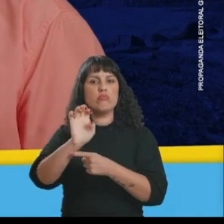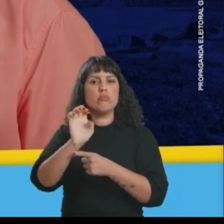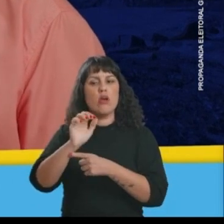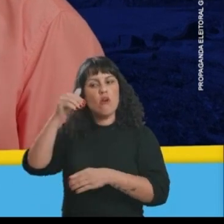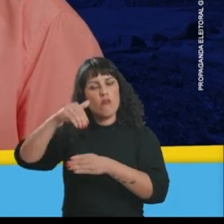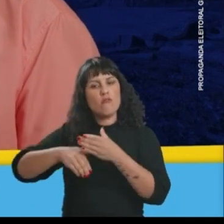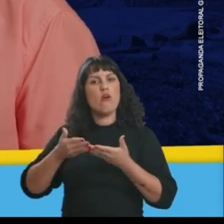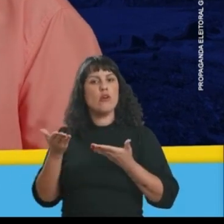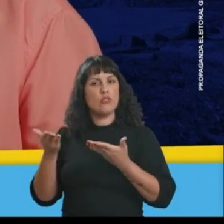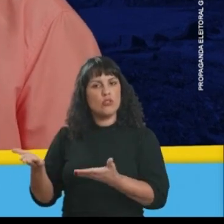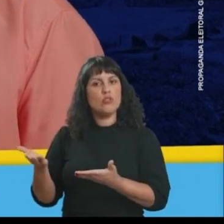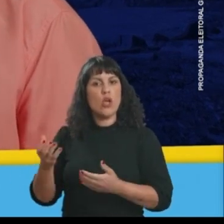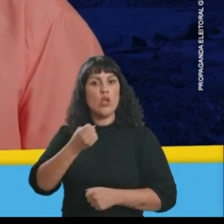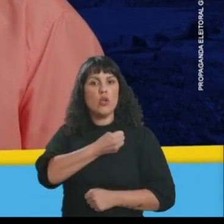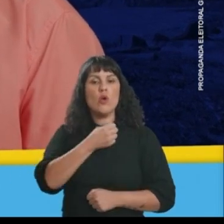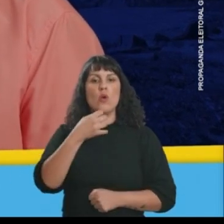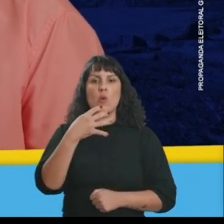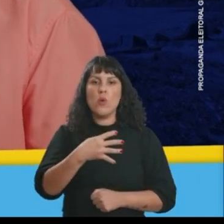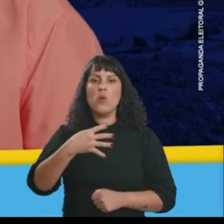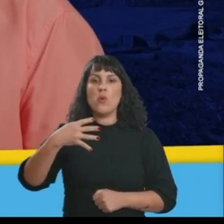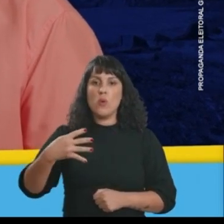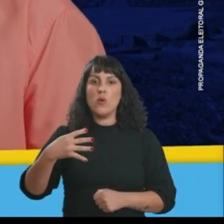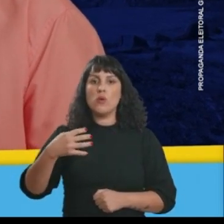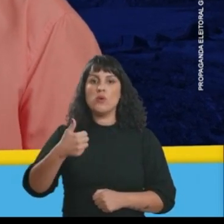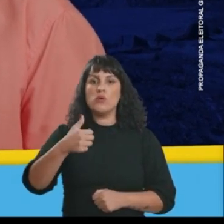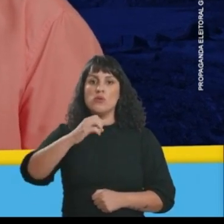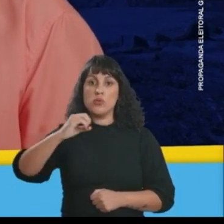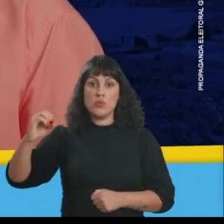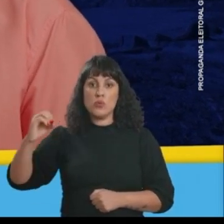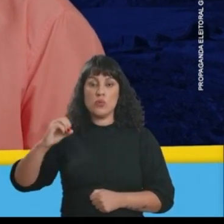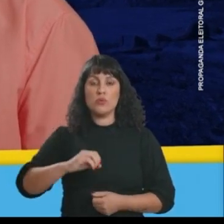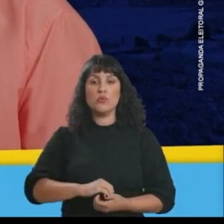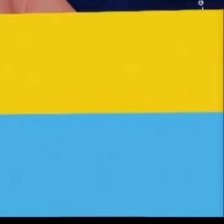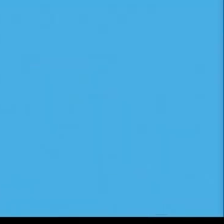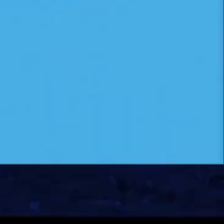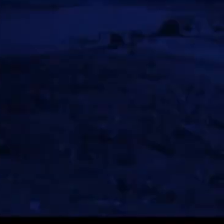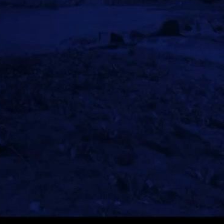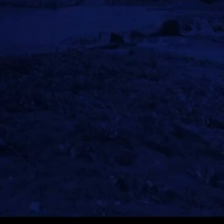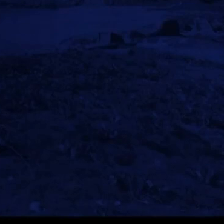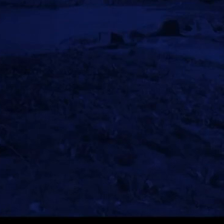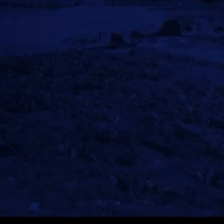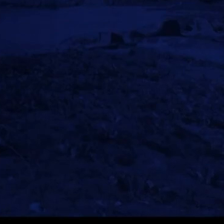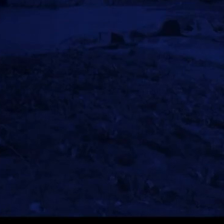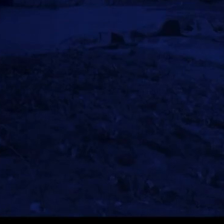deputado estadual, Sérgio Camilo, número 44100.